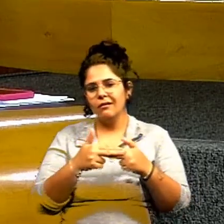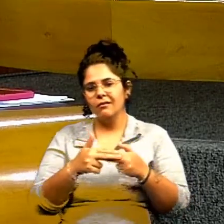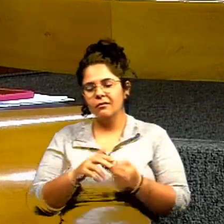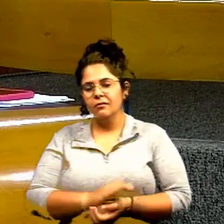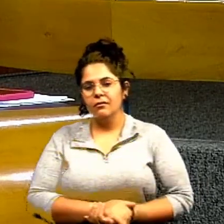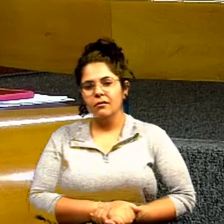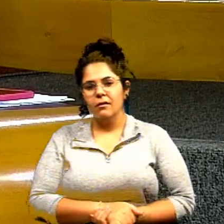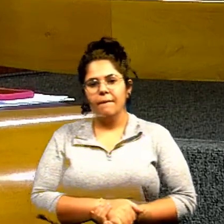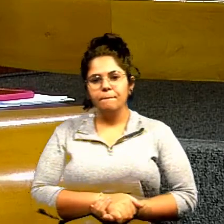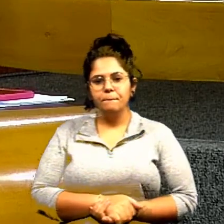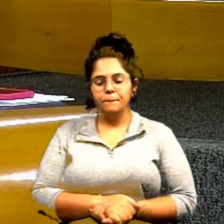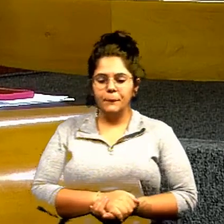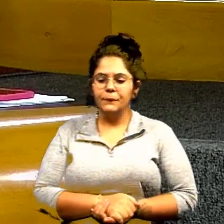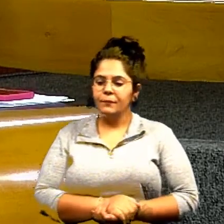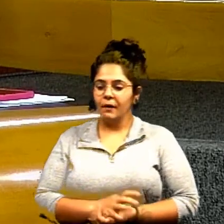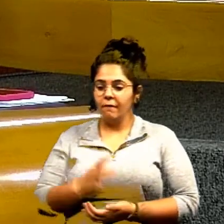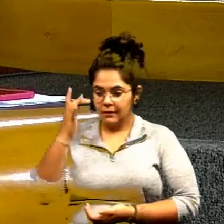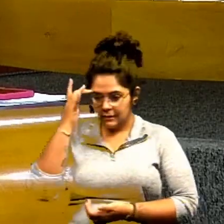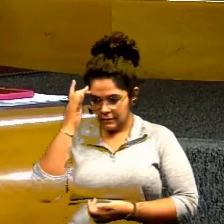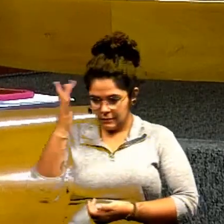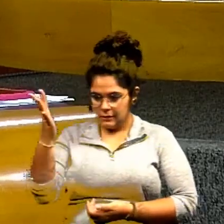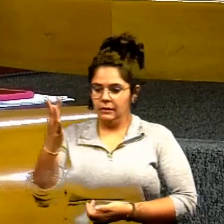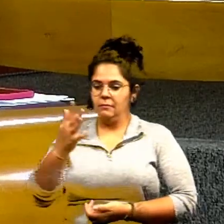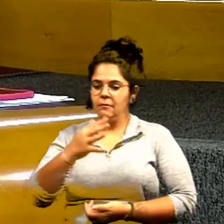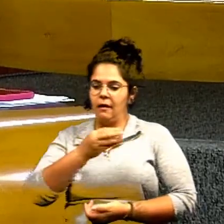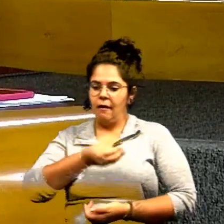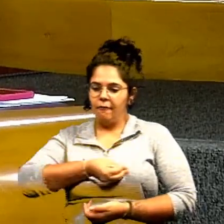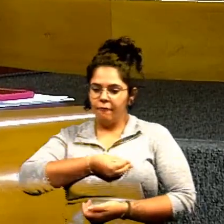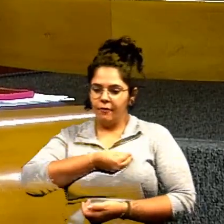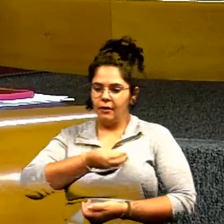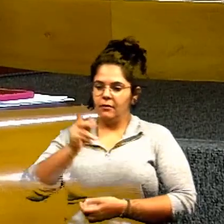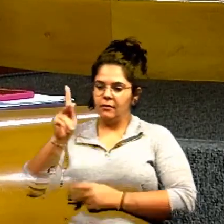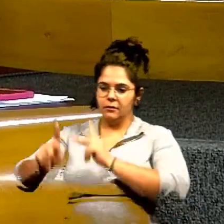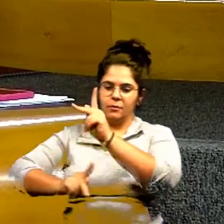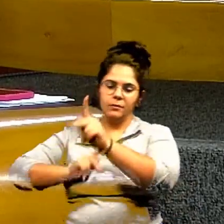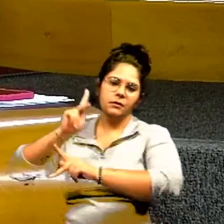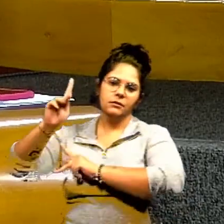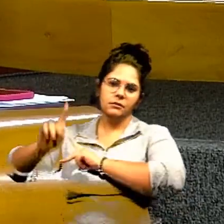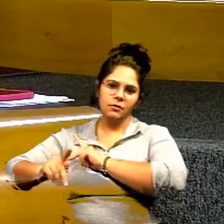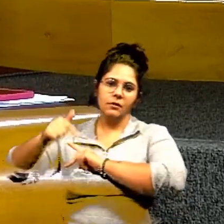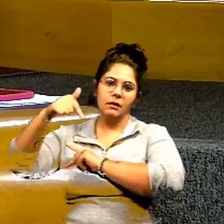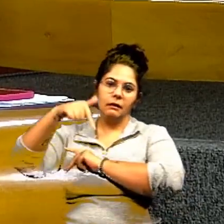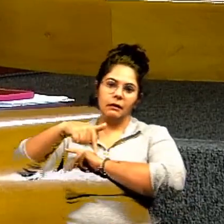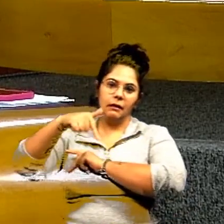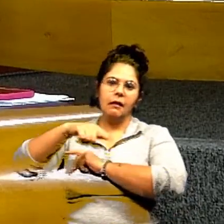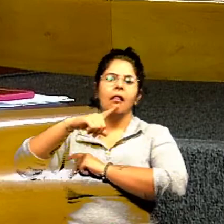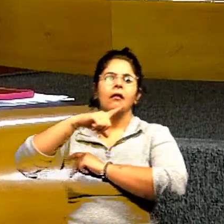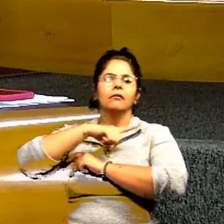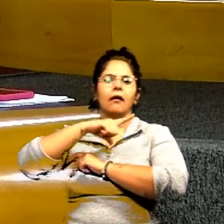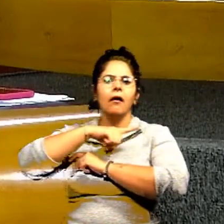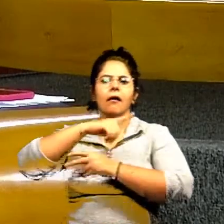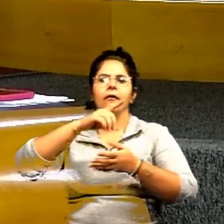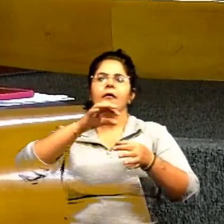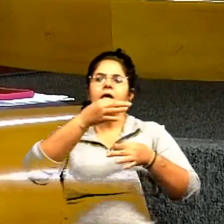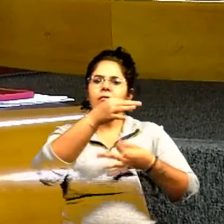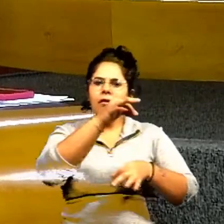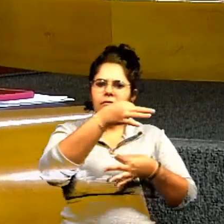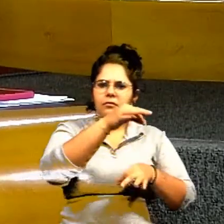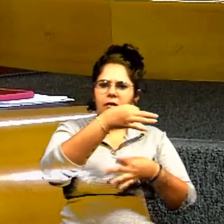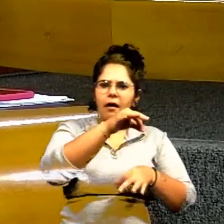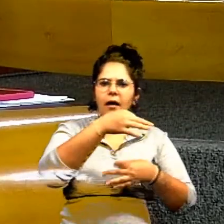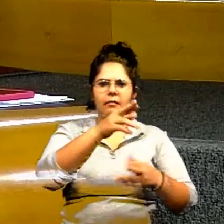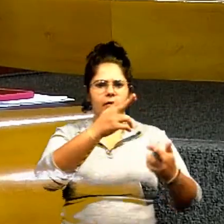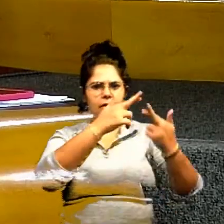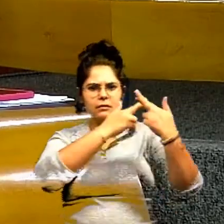facilitamos a vida das pessoas e aqui tem receita médica tem controle tem CRM tem